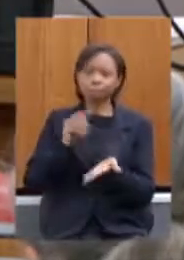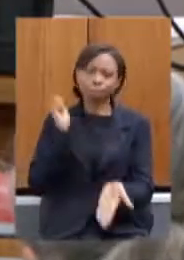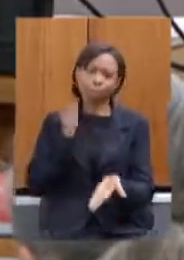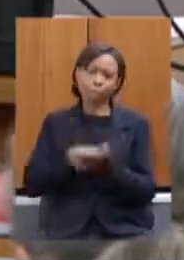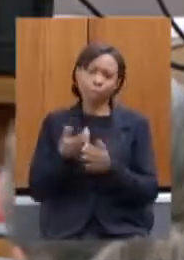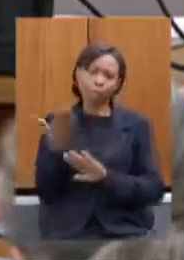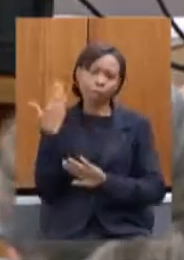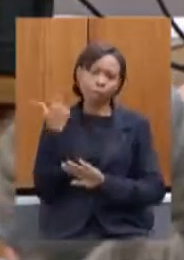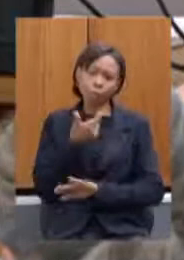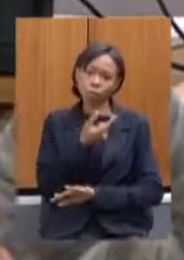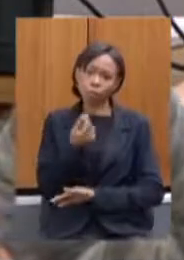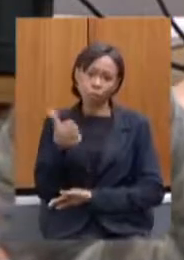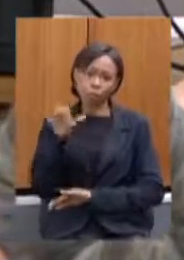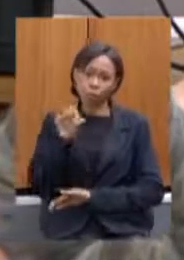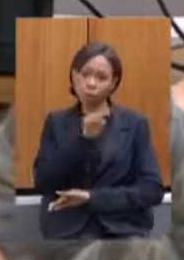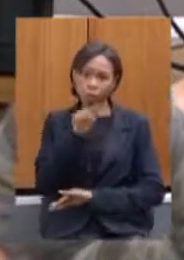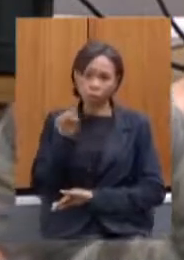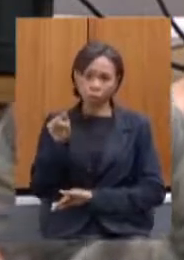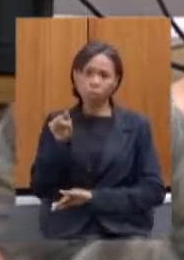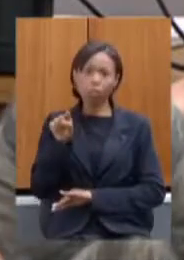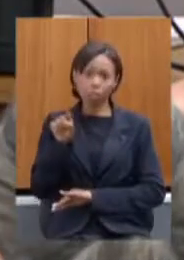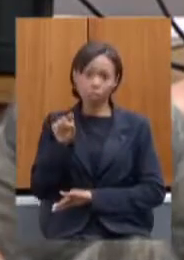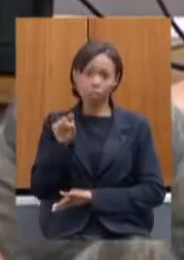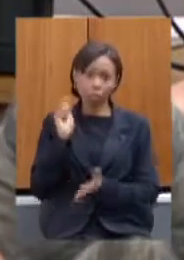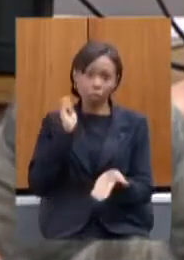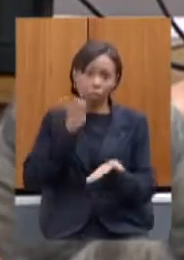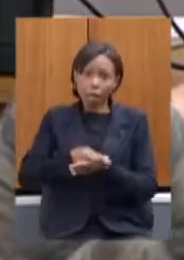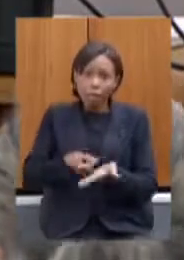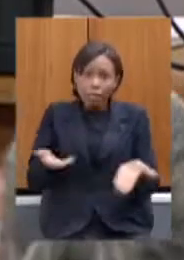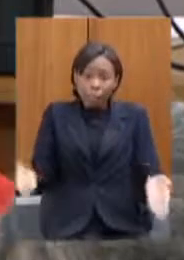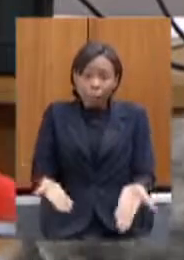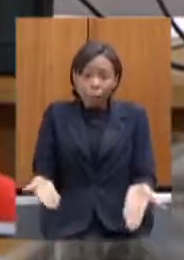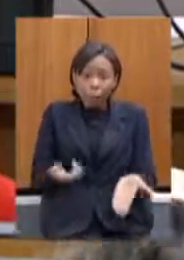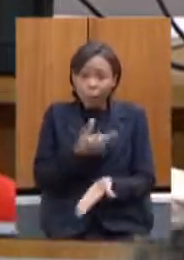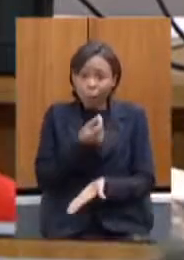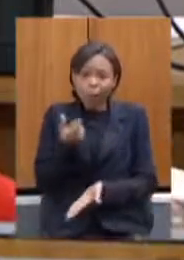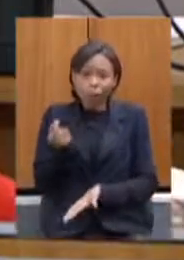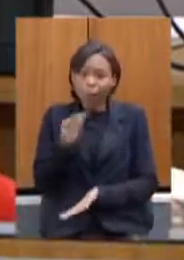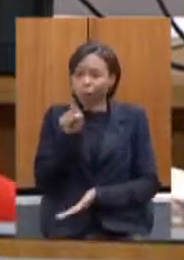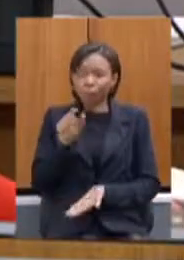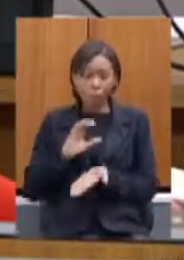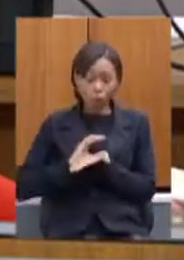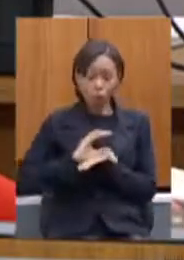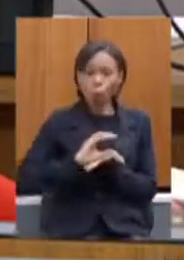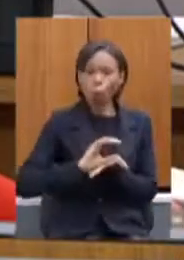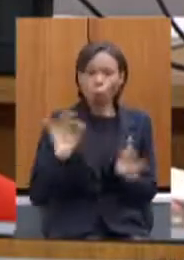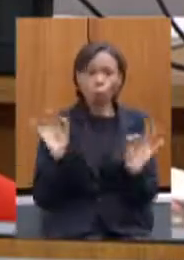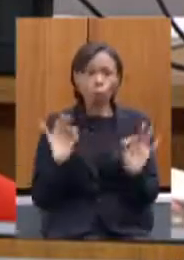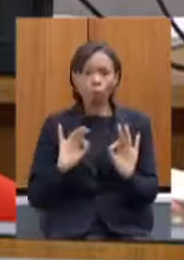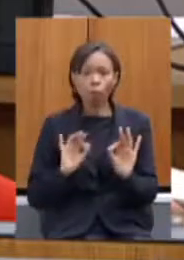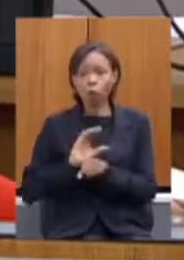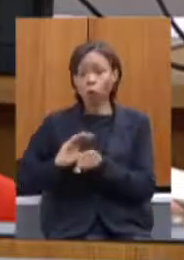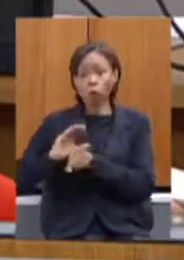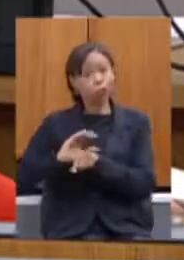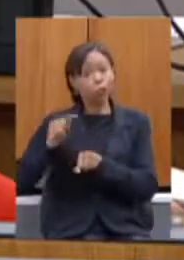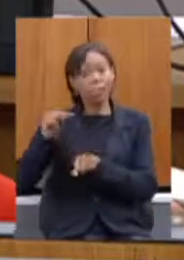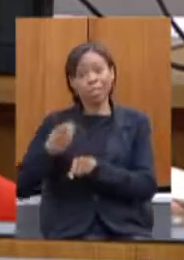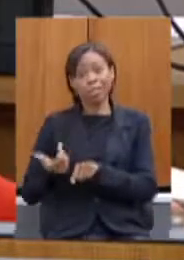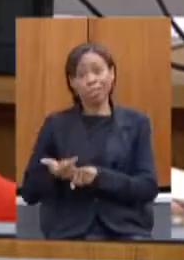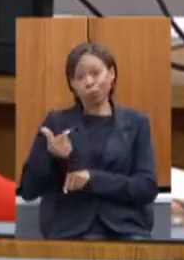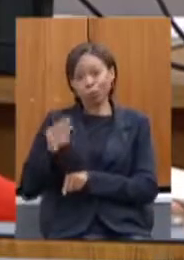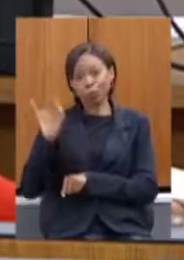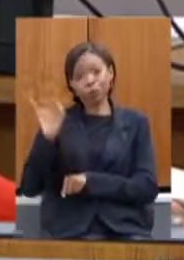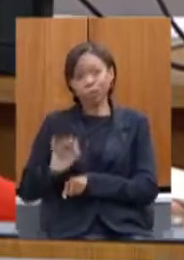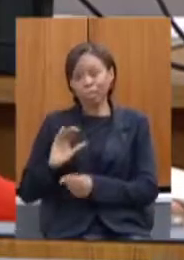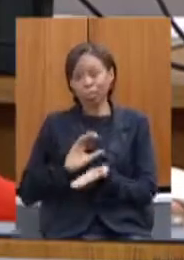2019 que vocês de 2019 vocês estão pagando em 2020 vocês não investiram constitucionalmente 12% como vocês